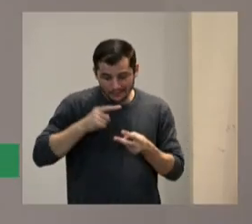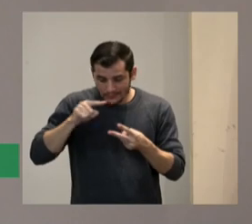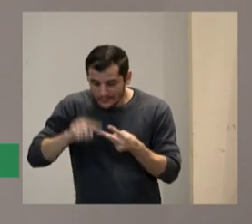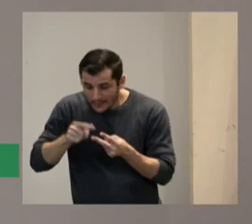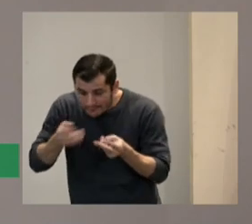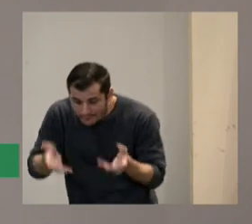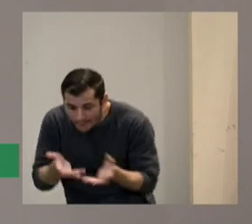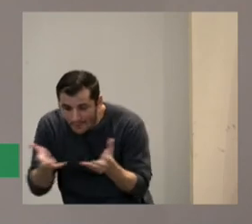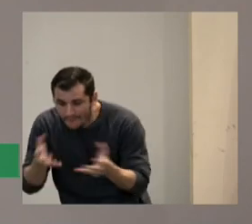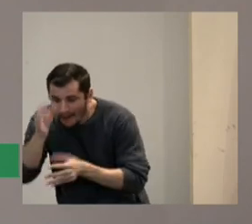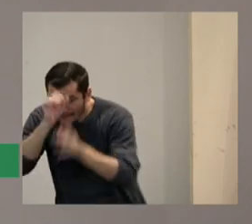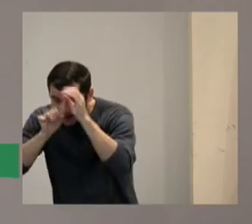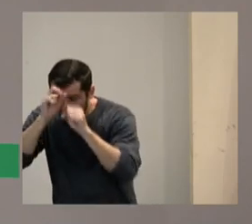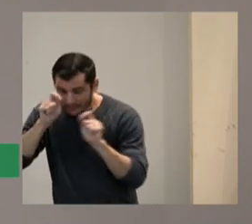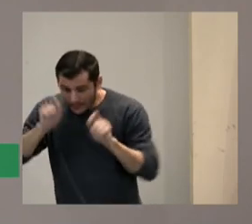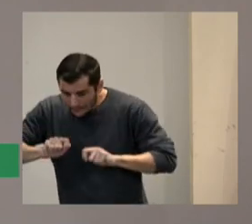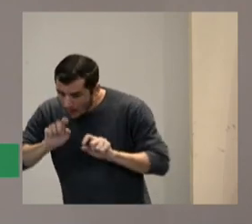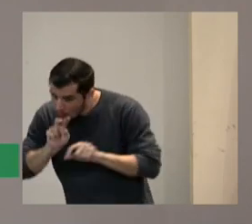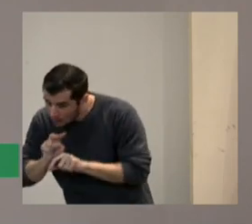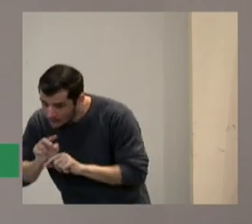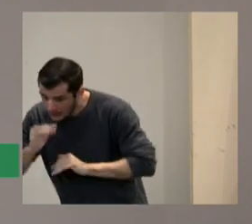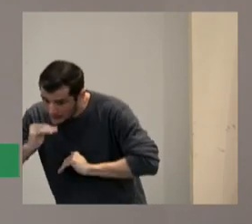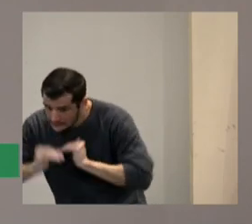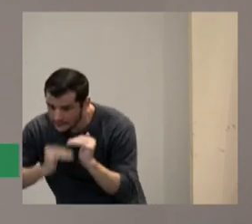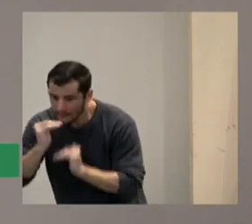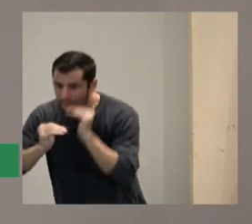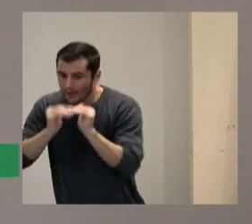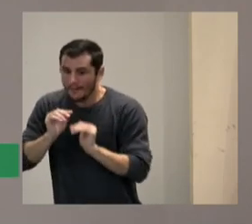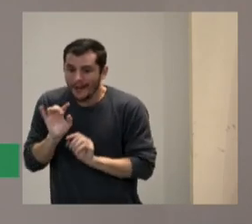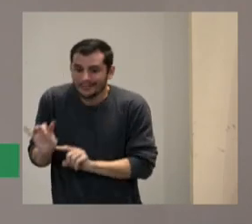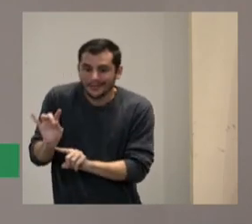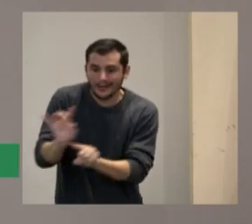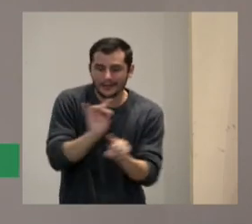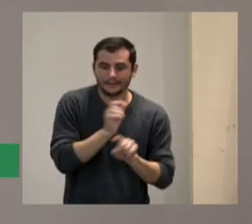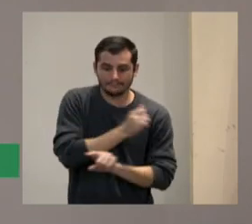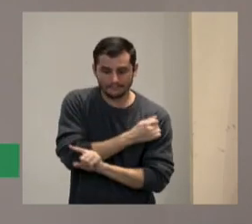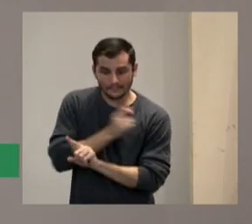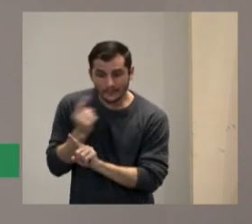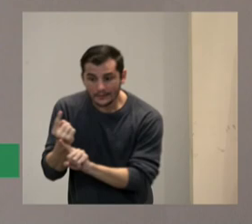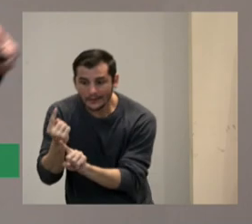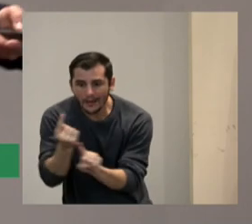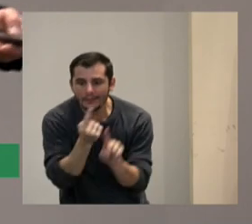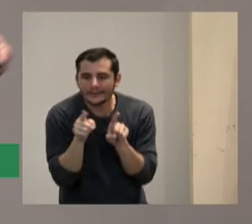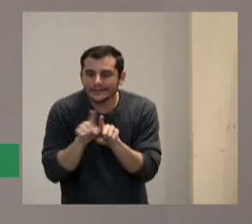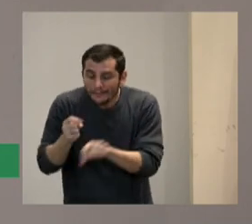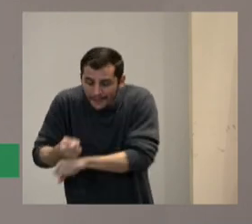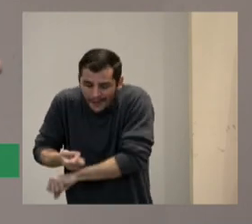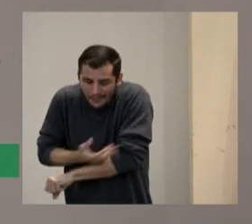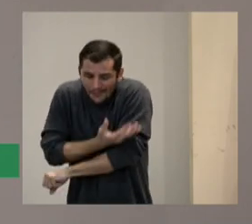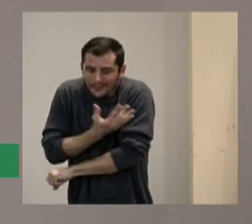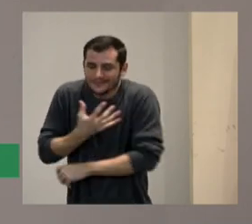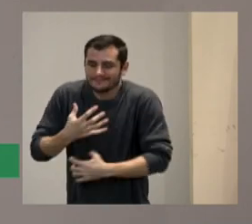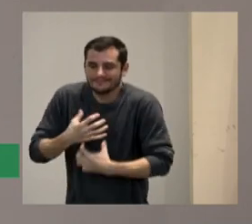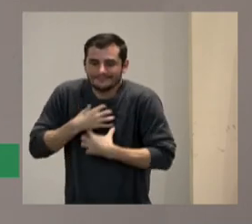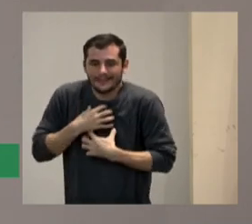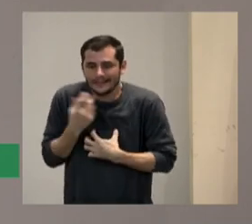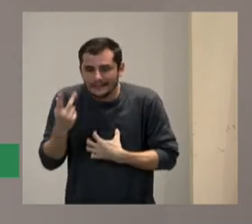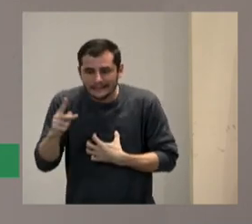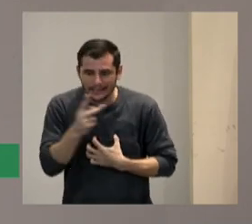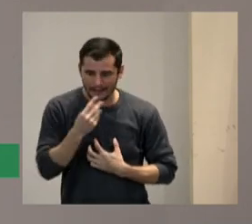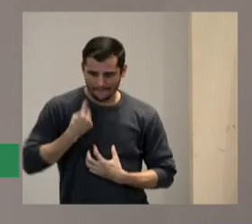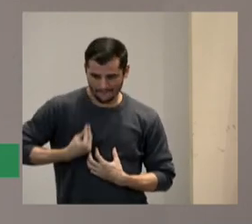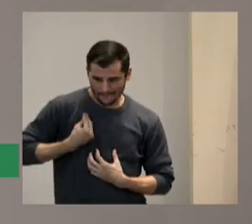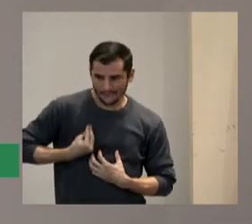desenvolvimento integral de cada aluno e sua afectividade essa parte de afectividade